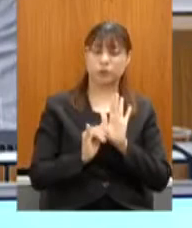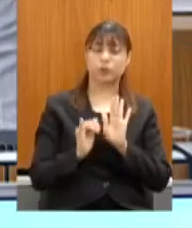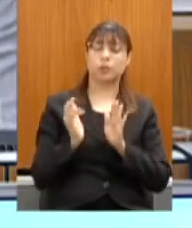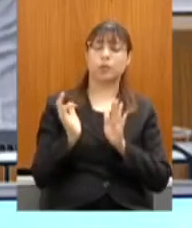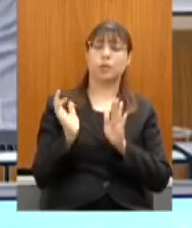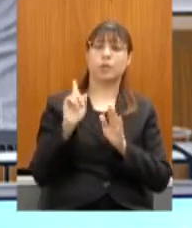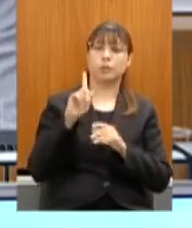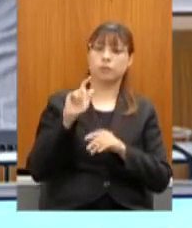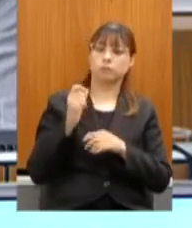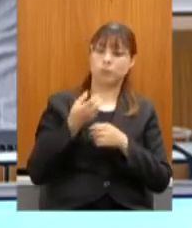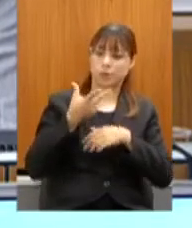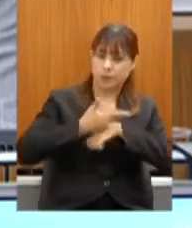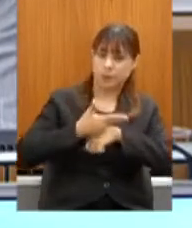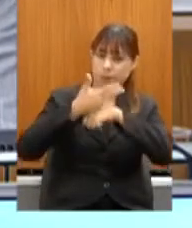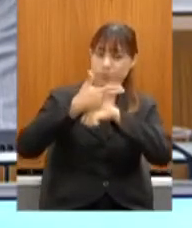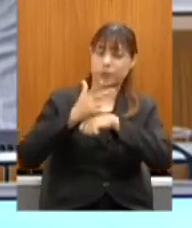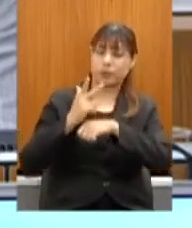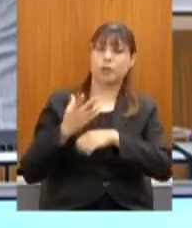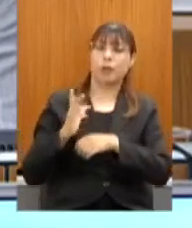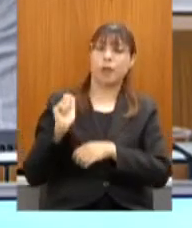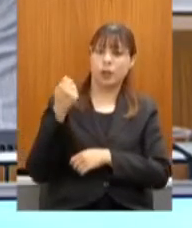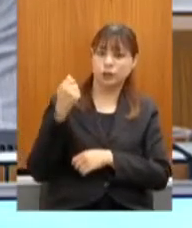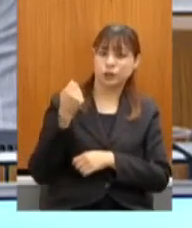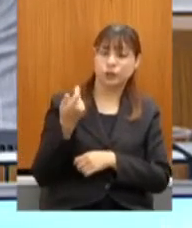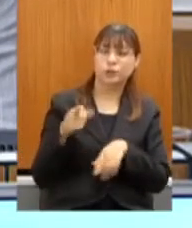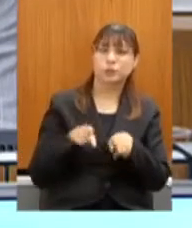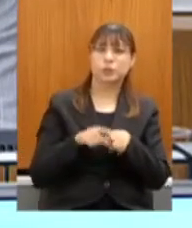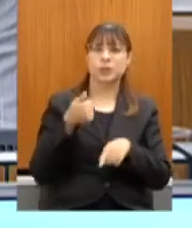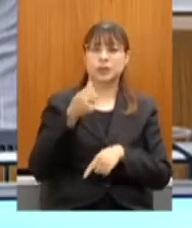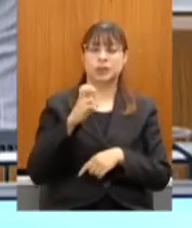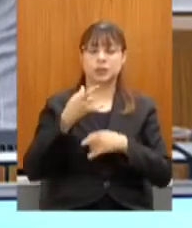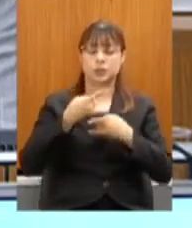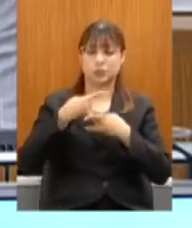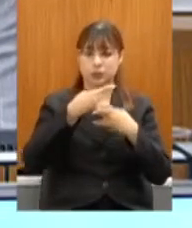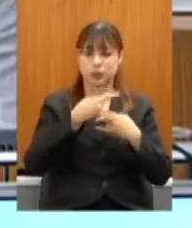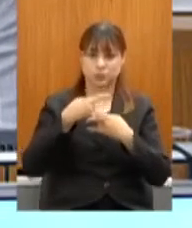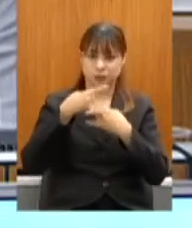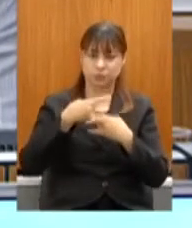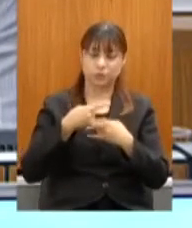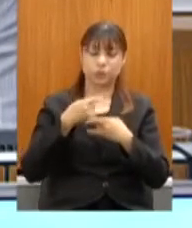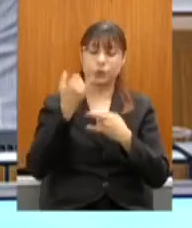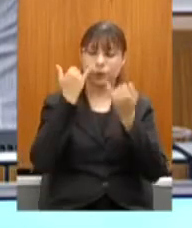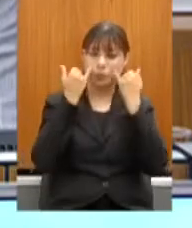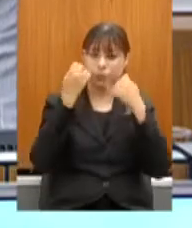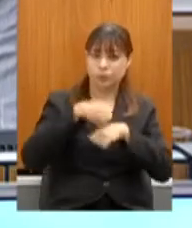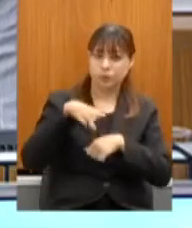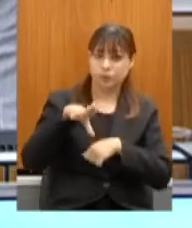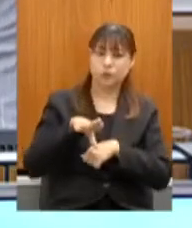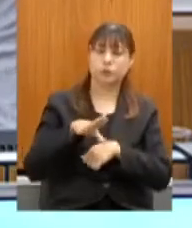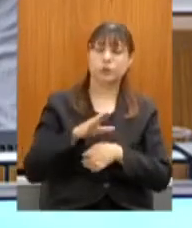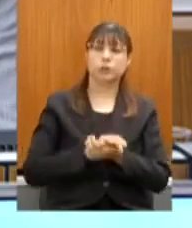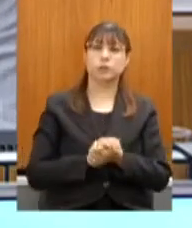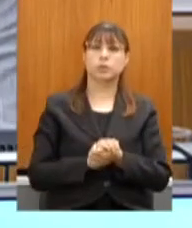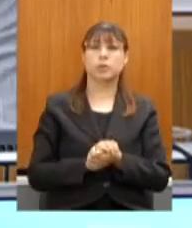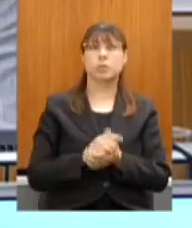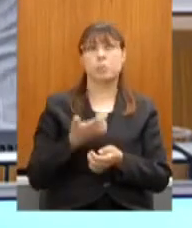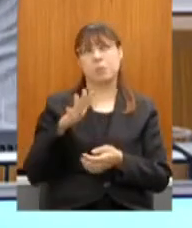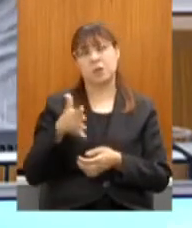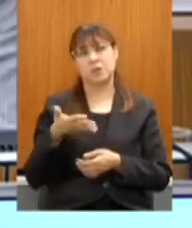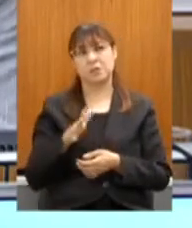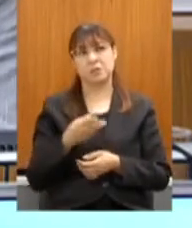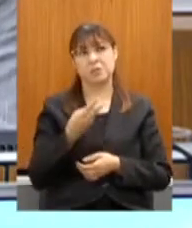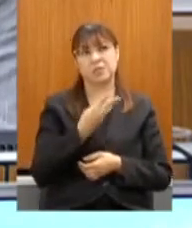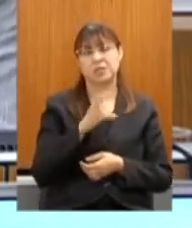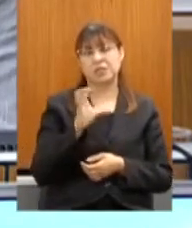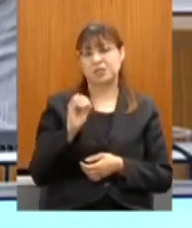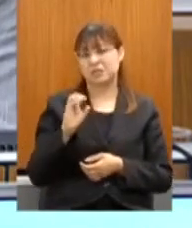artistas, 15 lives informativas, mais de 400 entidades e mais ou menos 300